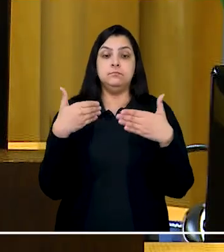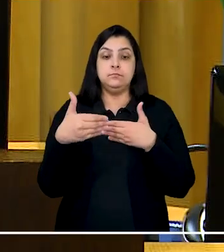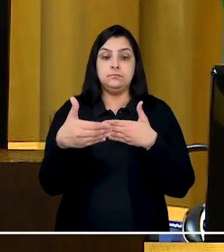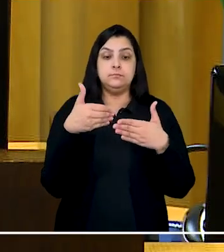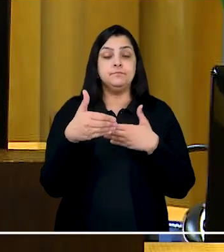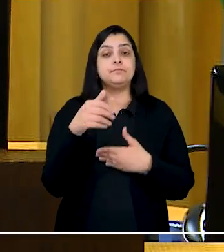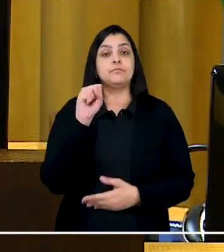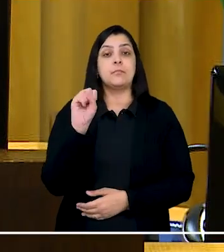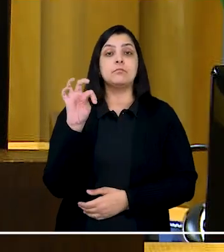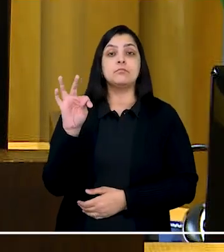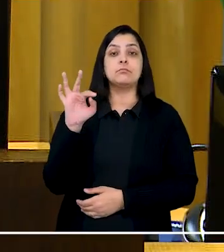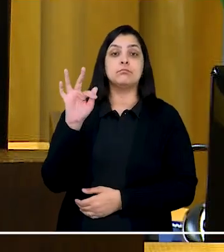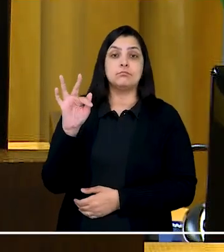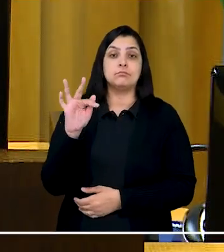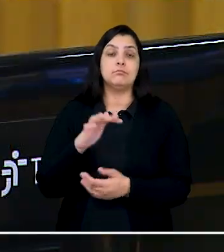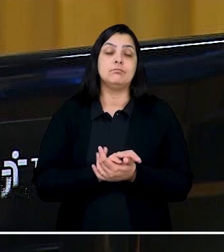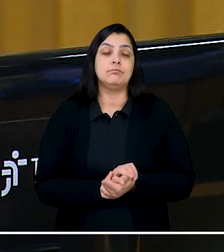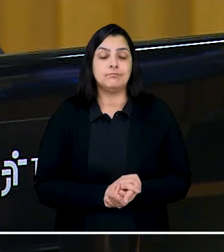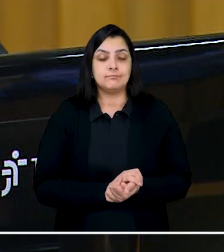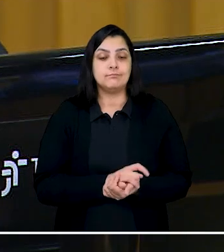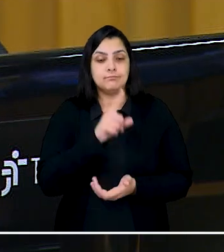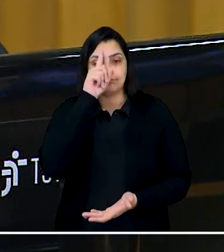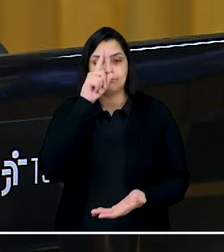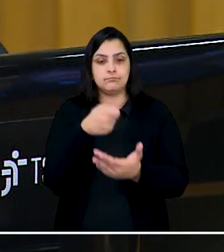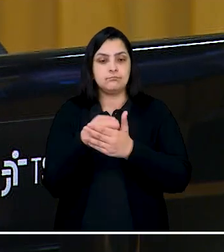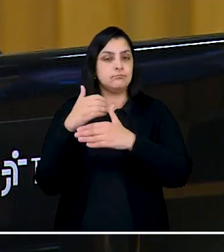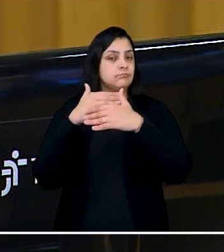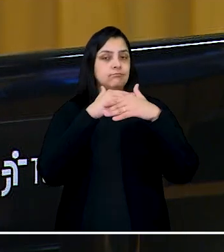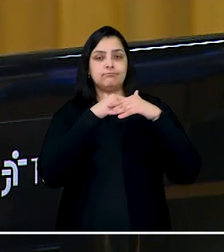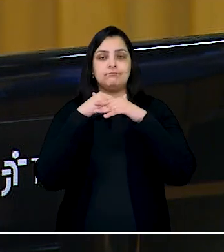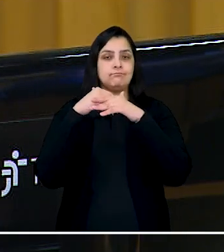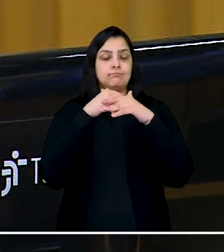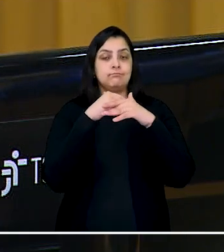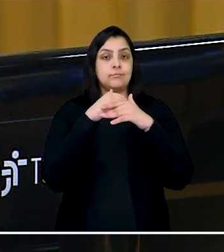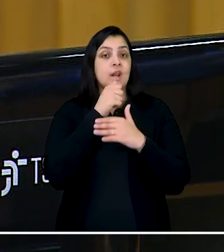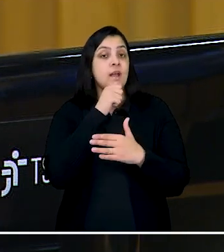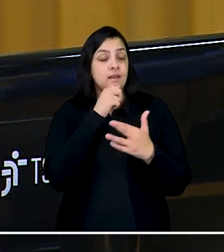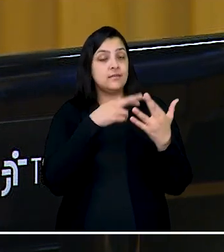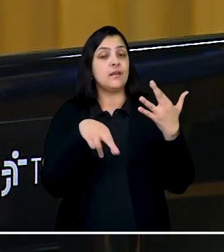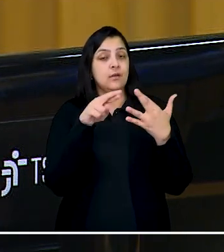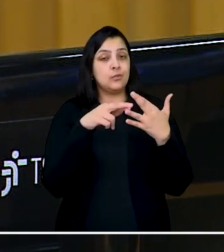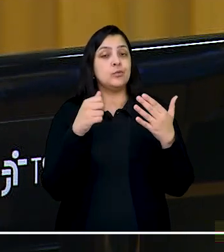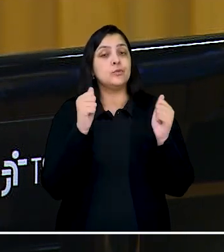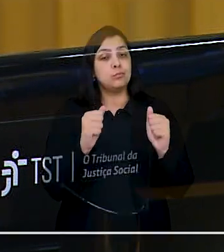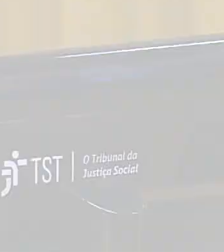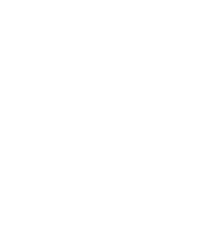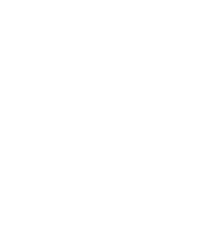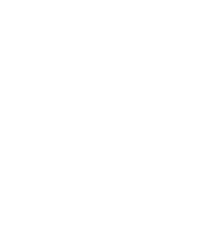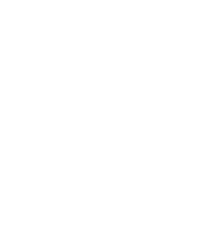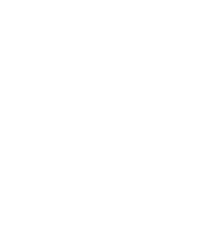andamento no Supremo Tribunal Federal. A decisão foi unânime, mas ainda cabe recurso.